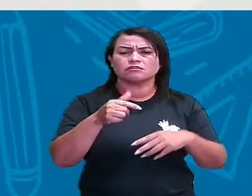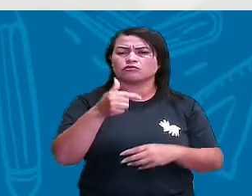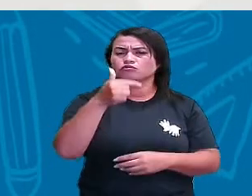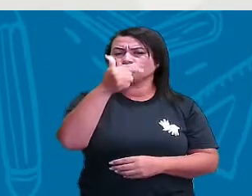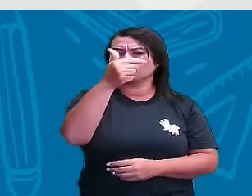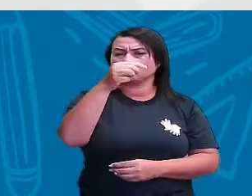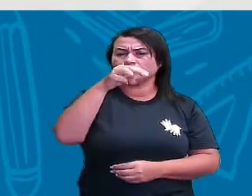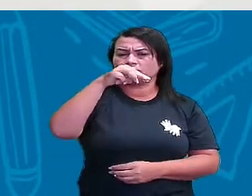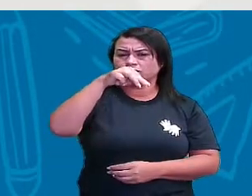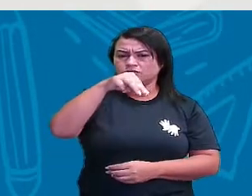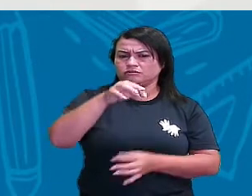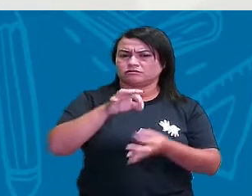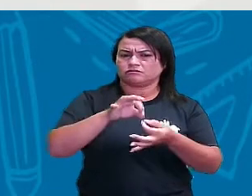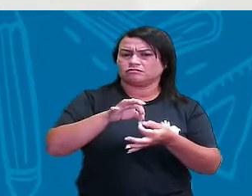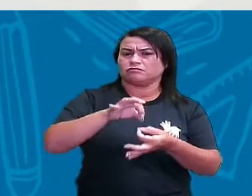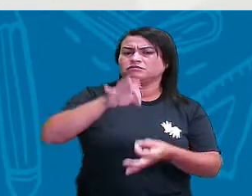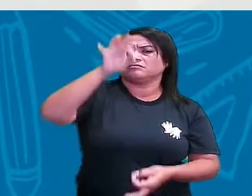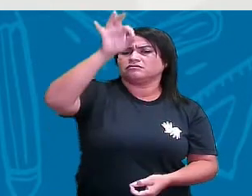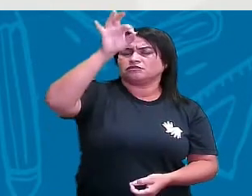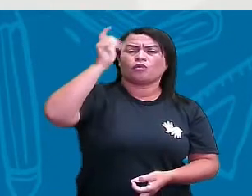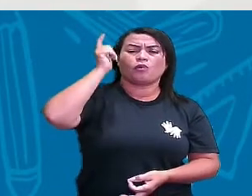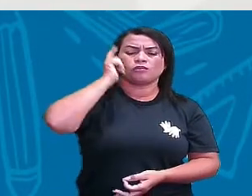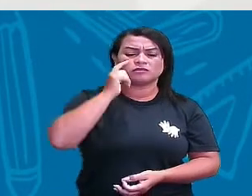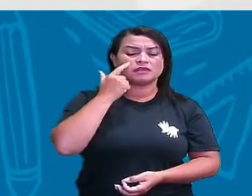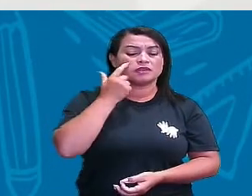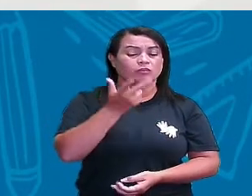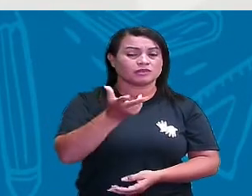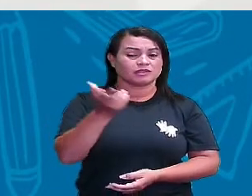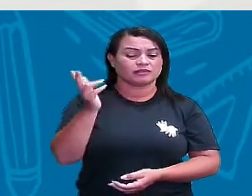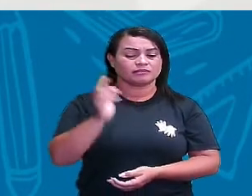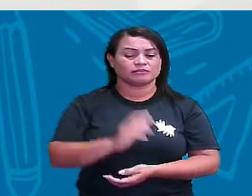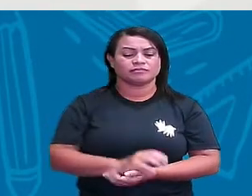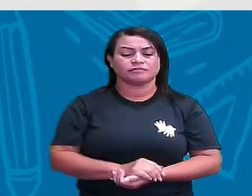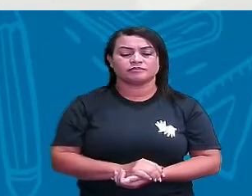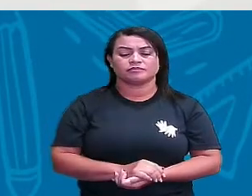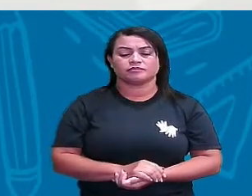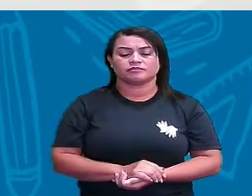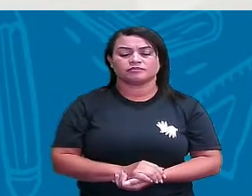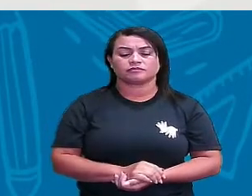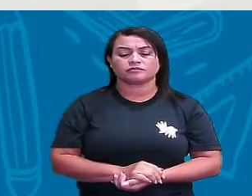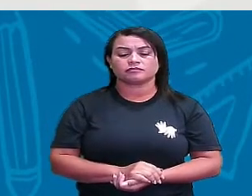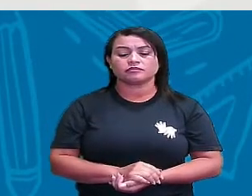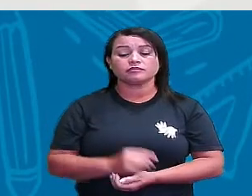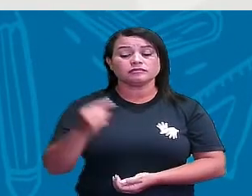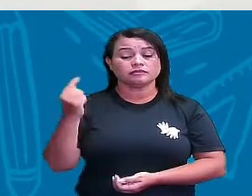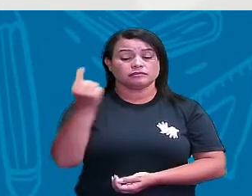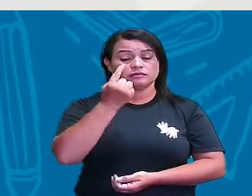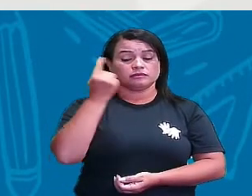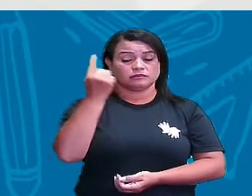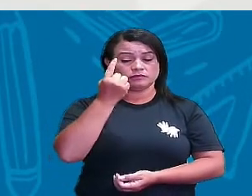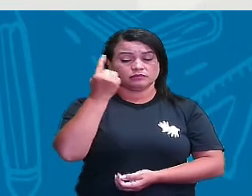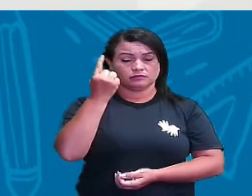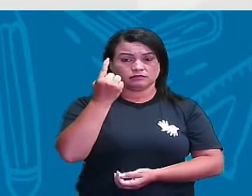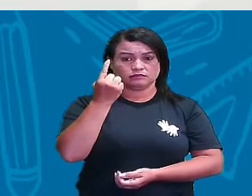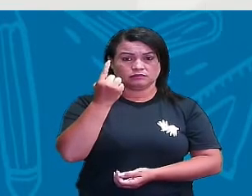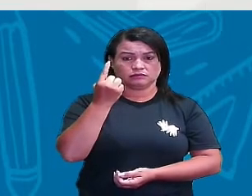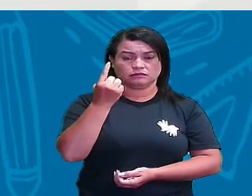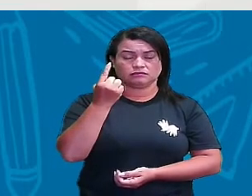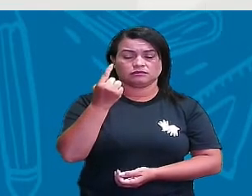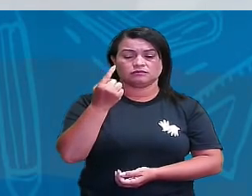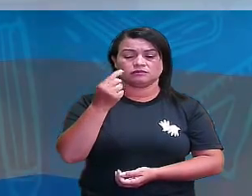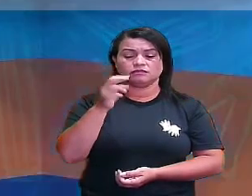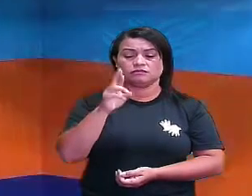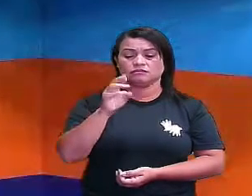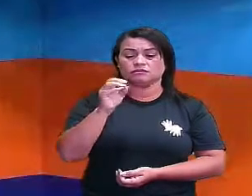perceber, então observa na imagem. A altura, ó, de Robertinho aqui, ela